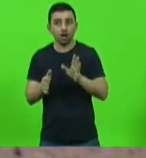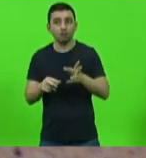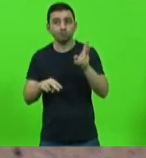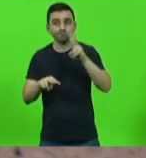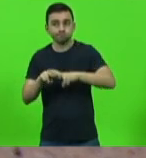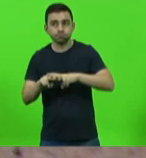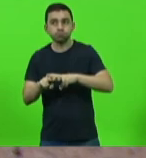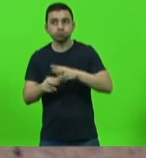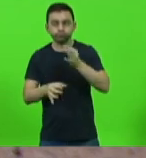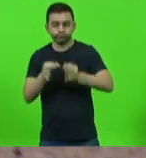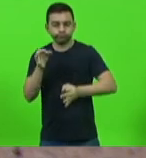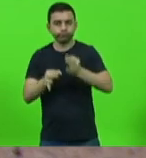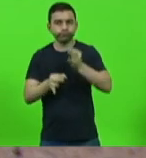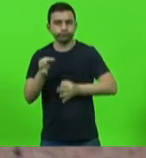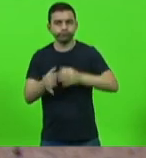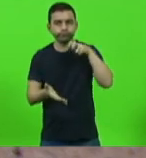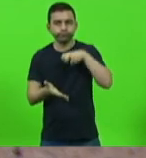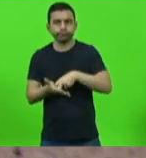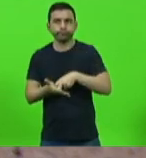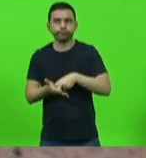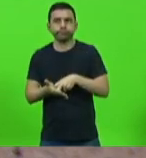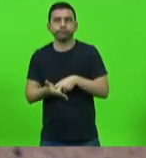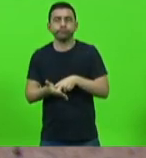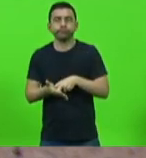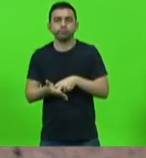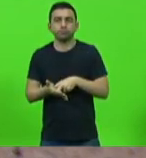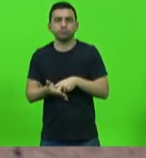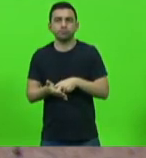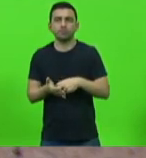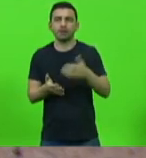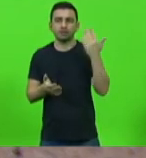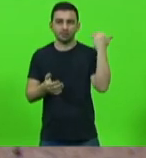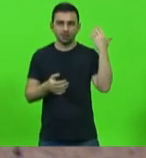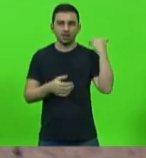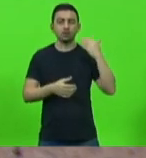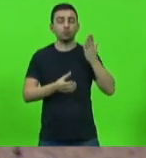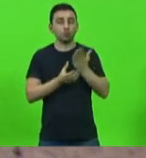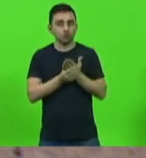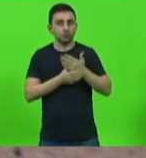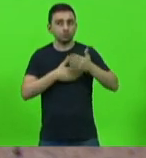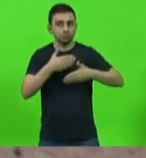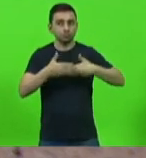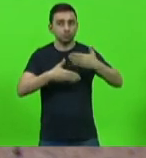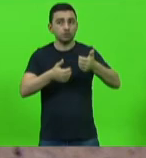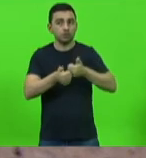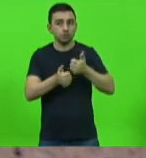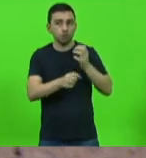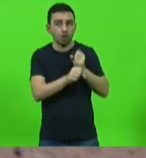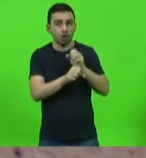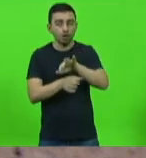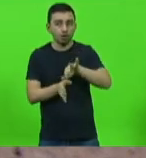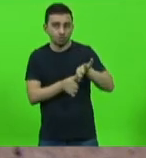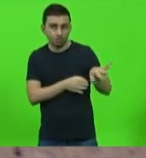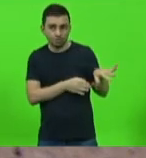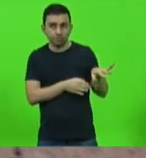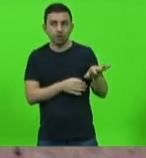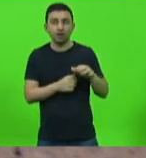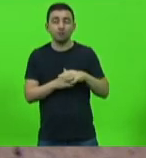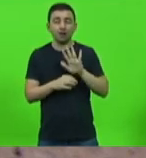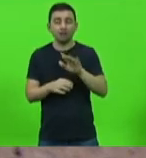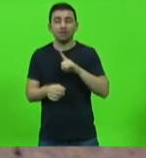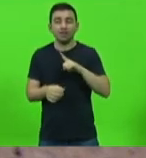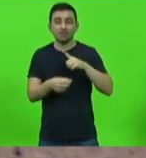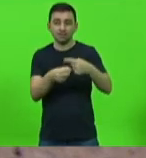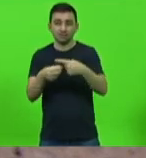anterior era um de processos arrolados e que estão tramitando no Tribunal mas nós temos também aqui cidade por cidade